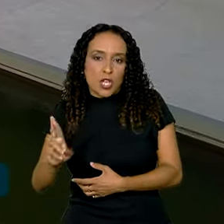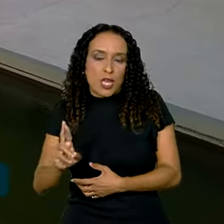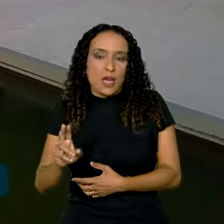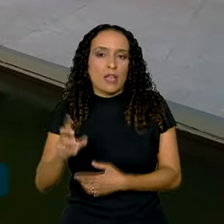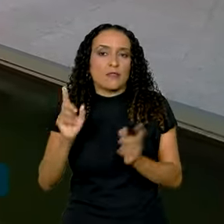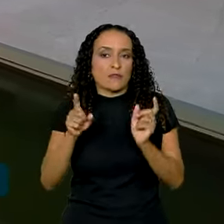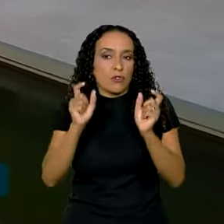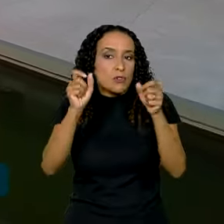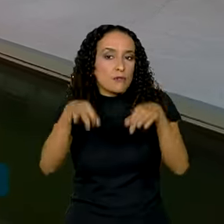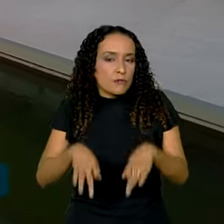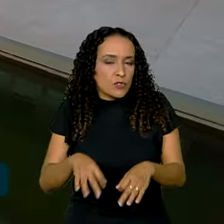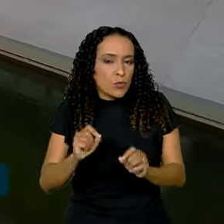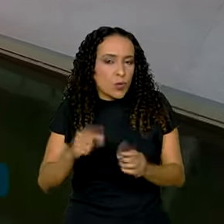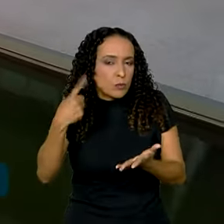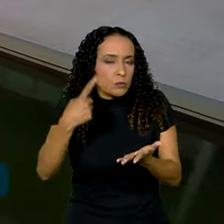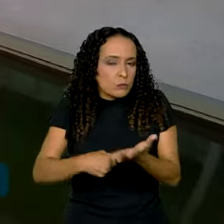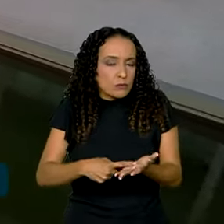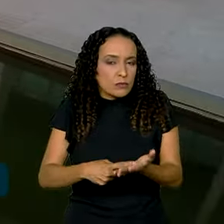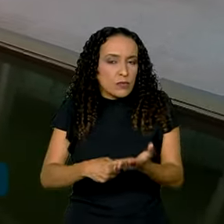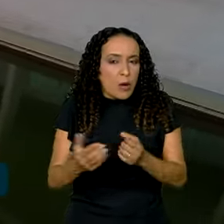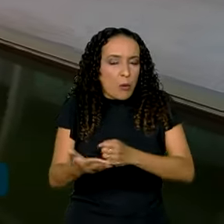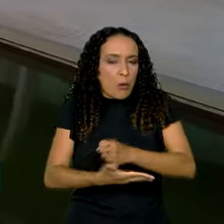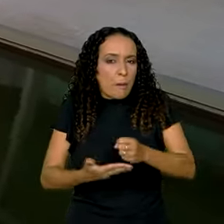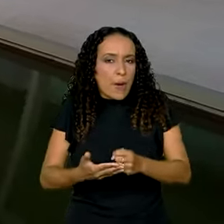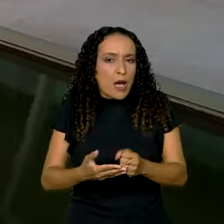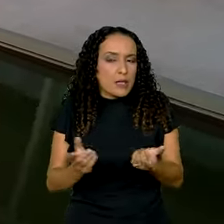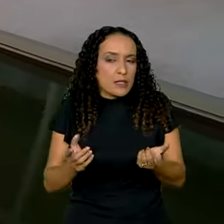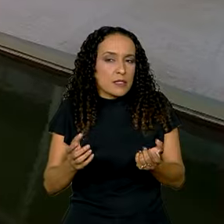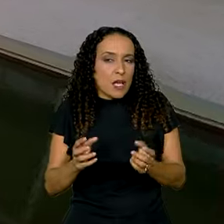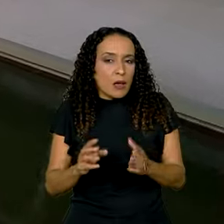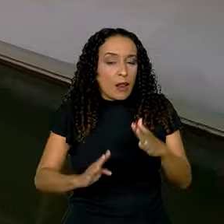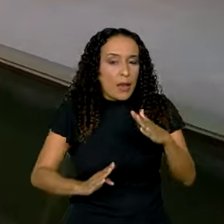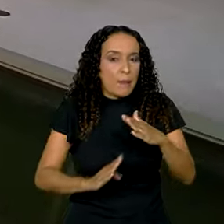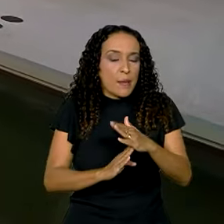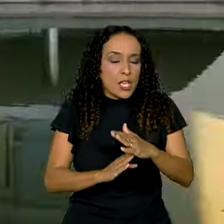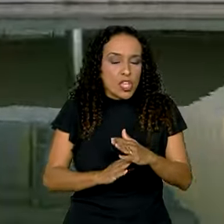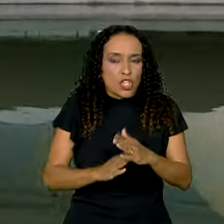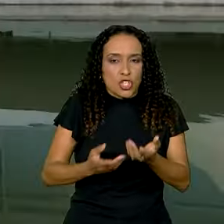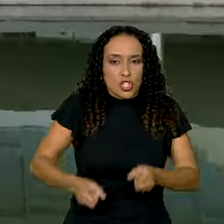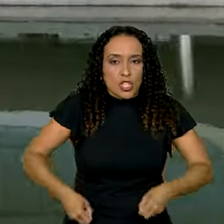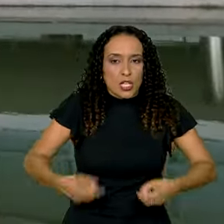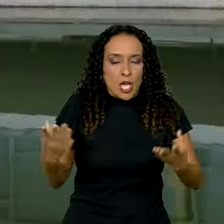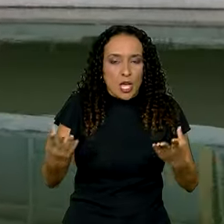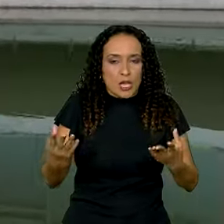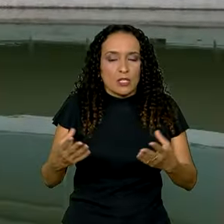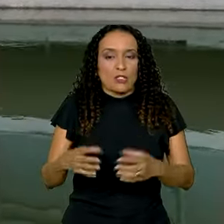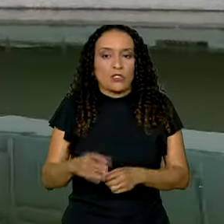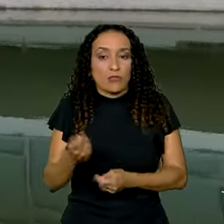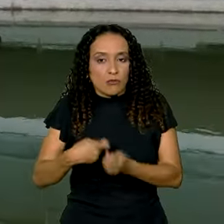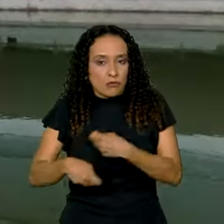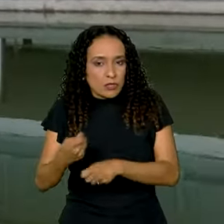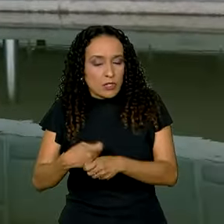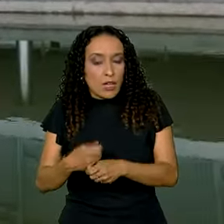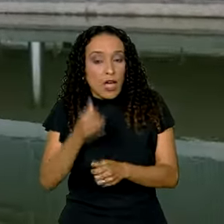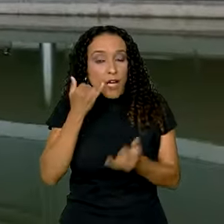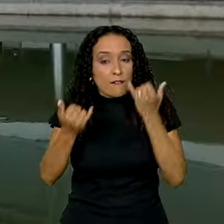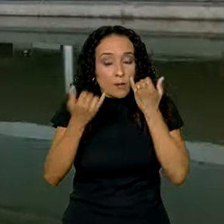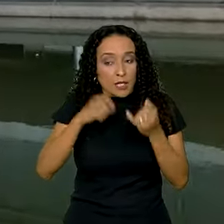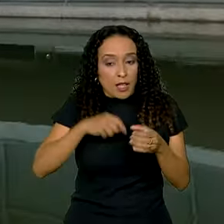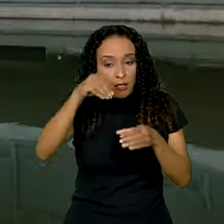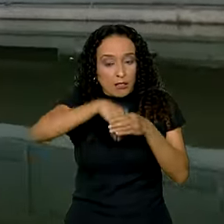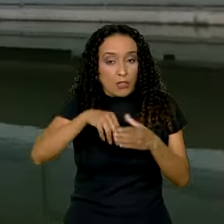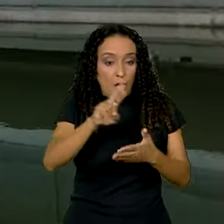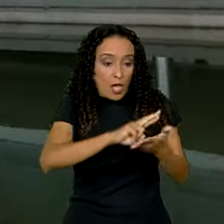definida com base no limite de gastos da nova meta fiscal. A informação está no relatório de